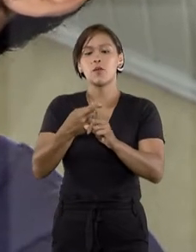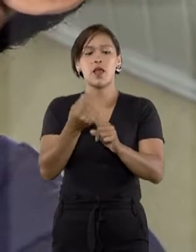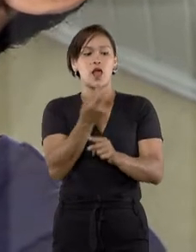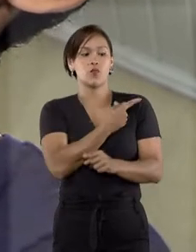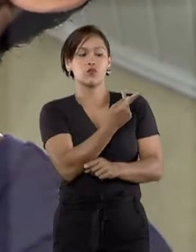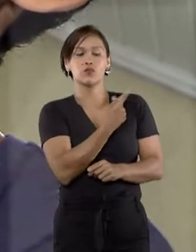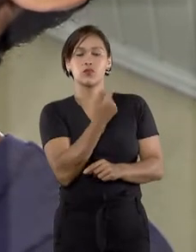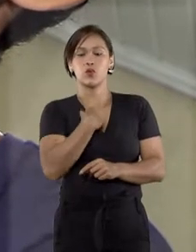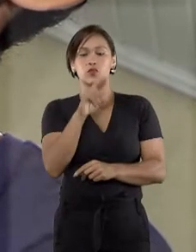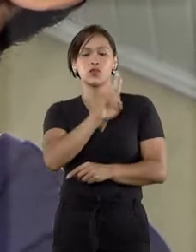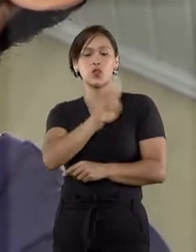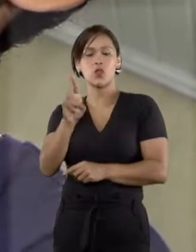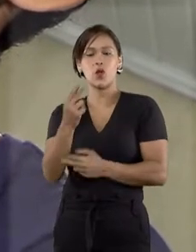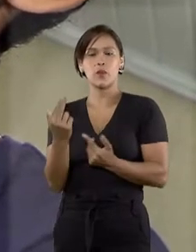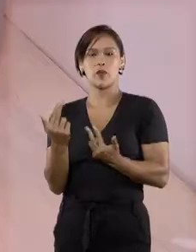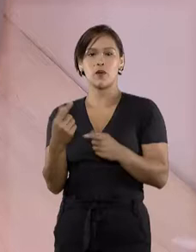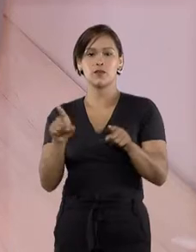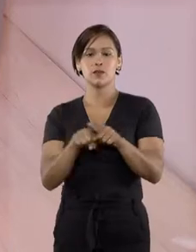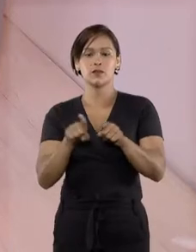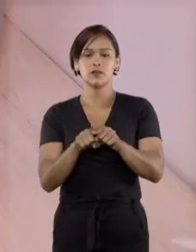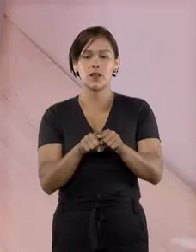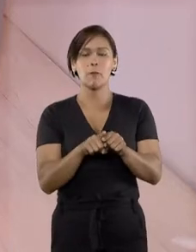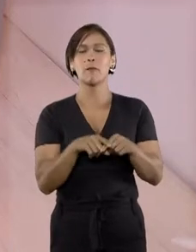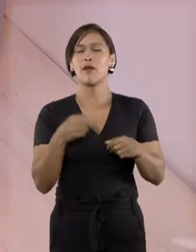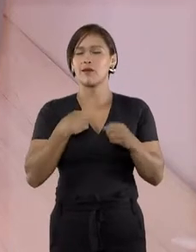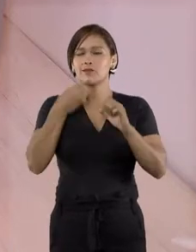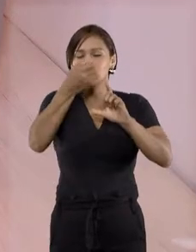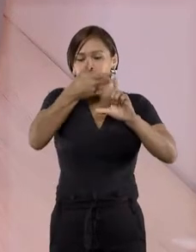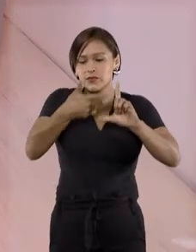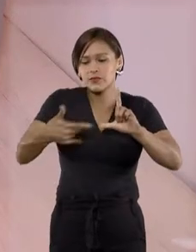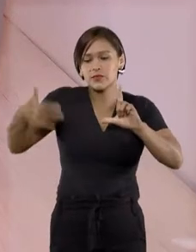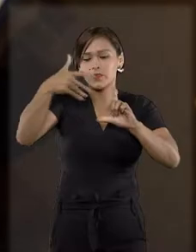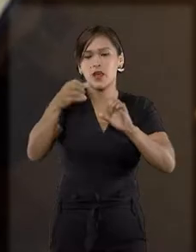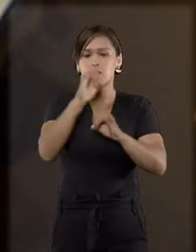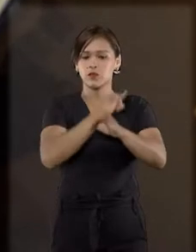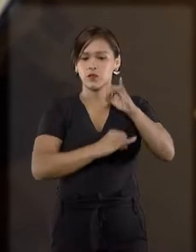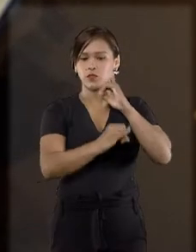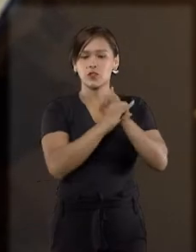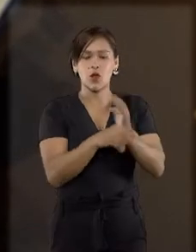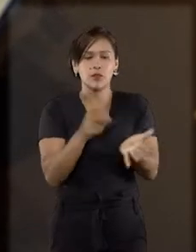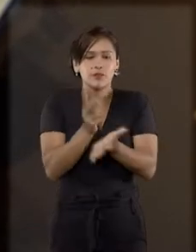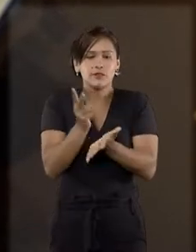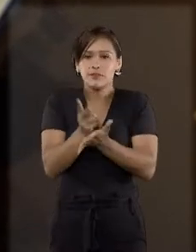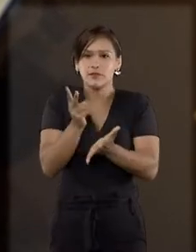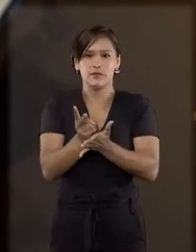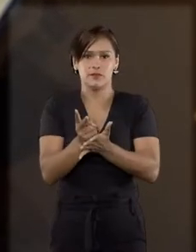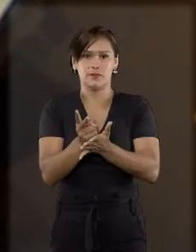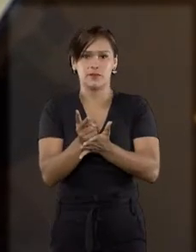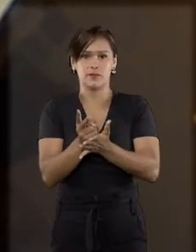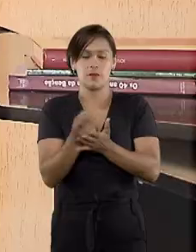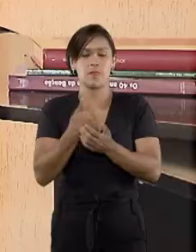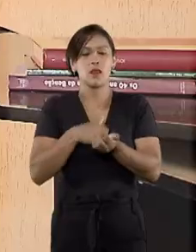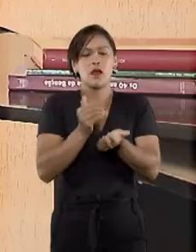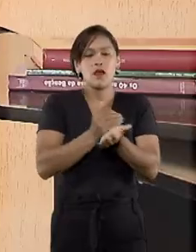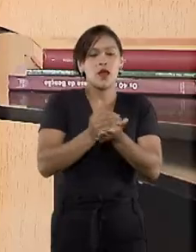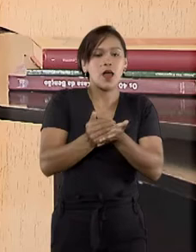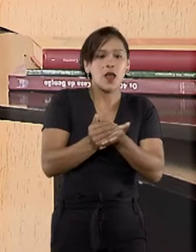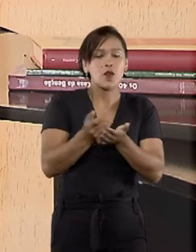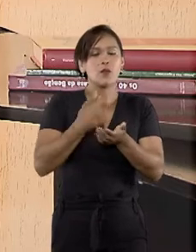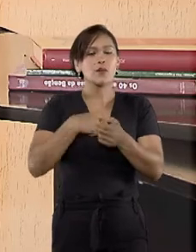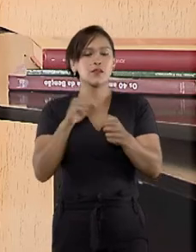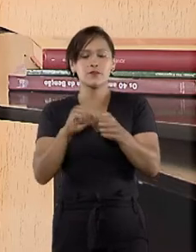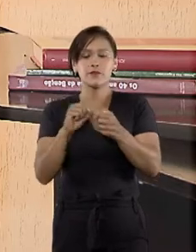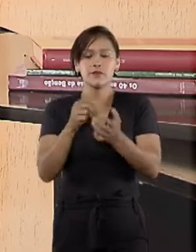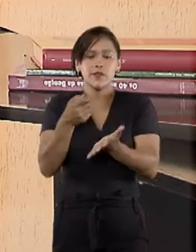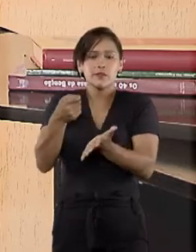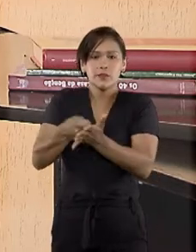Gabriel Afonso, além do nome em comum, também fazem parte da geração de consumidores assíduos da internet. Comecei a fazer as